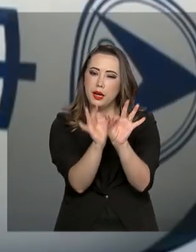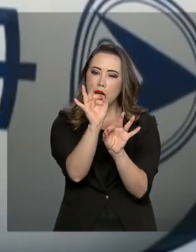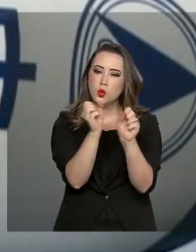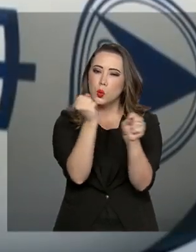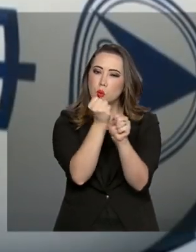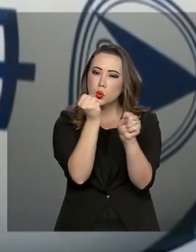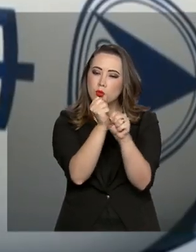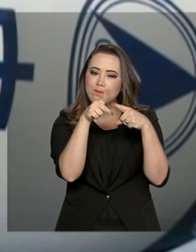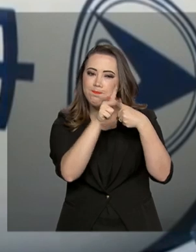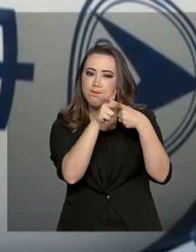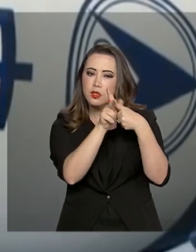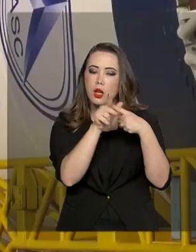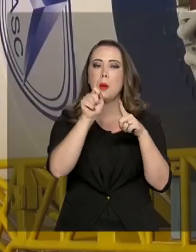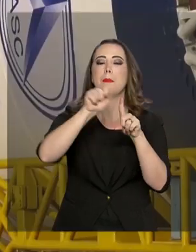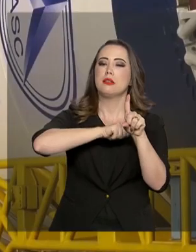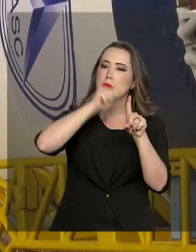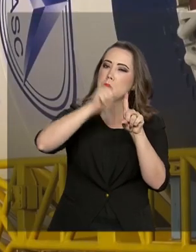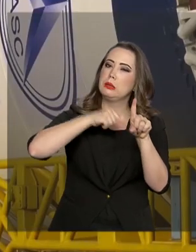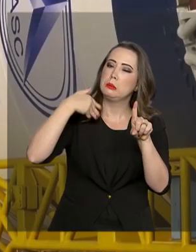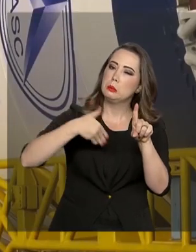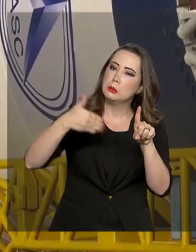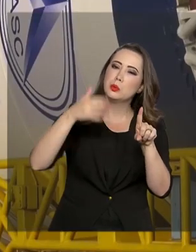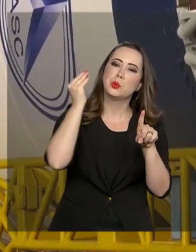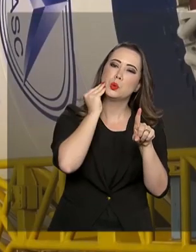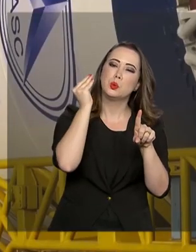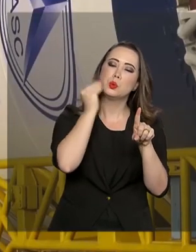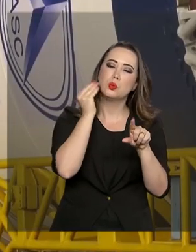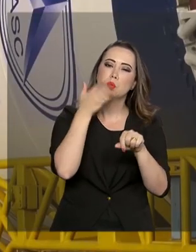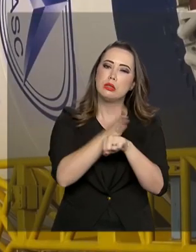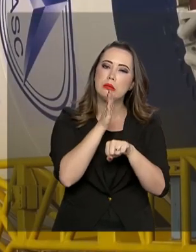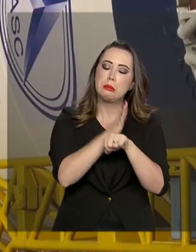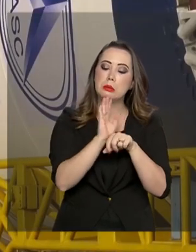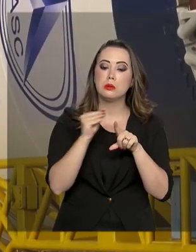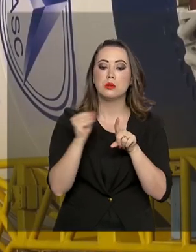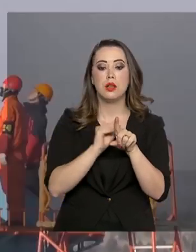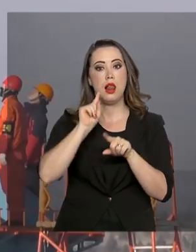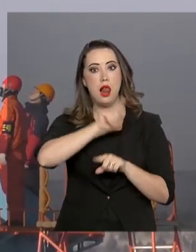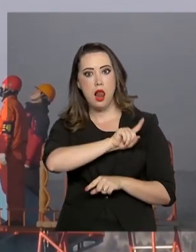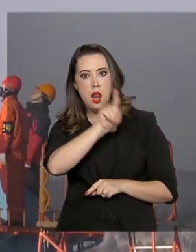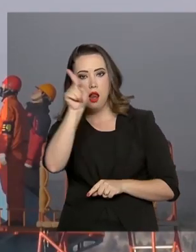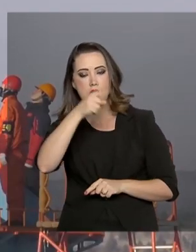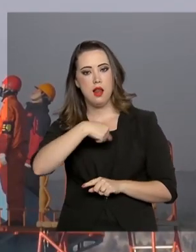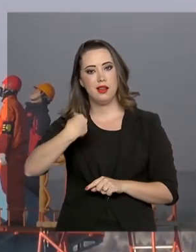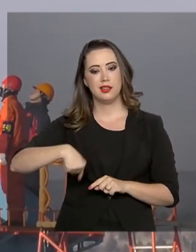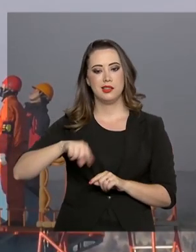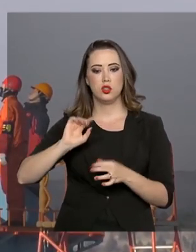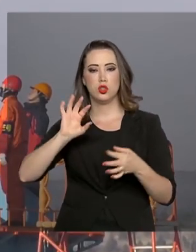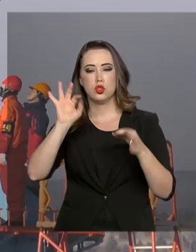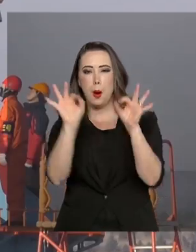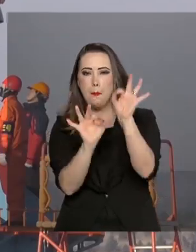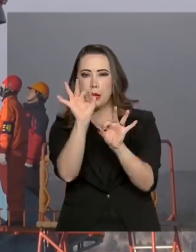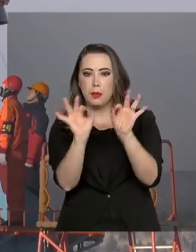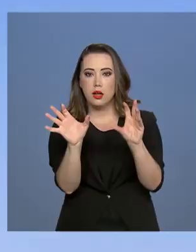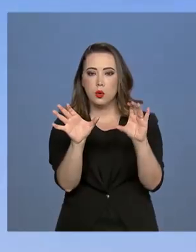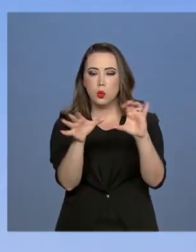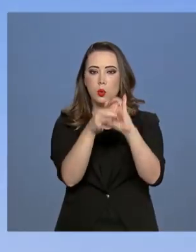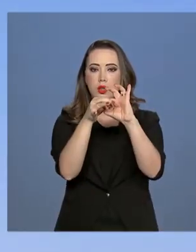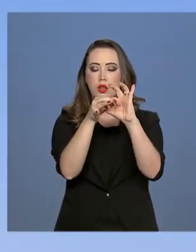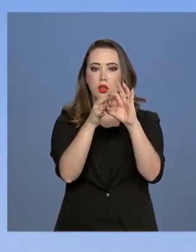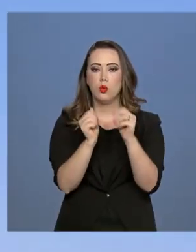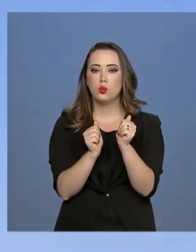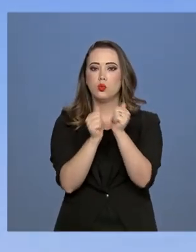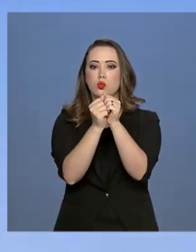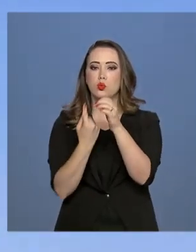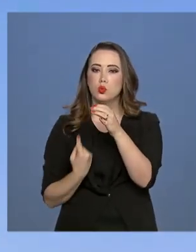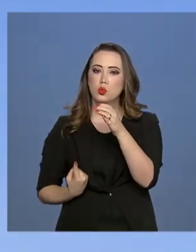e passou por meses de testes. Na China, o equipamento foi montado e conectado ao foguete chinês, que o